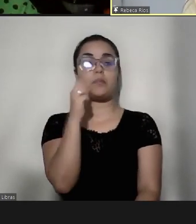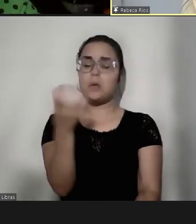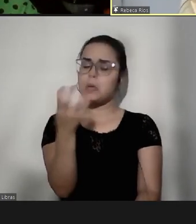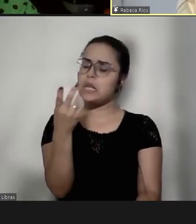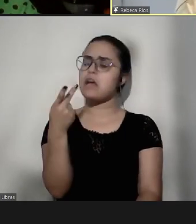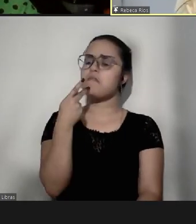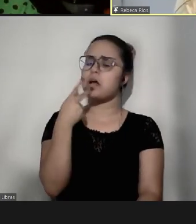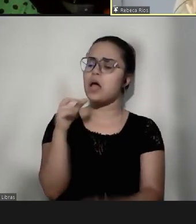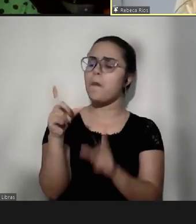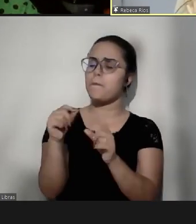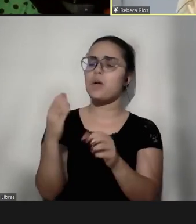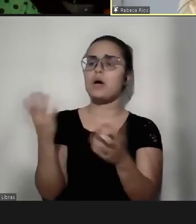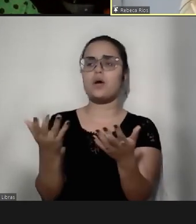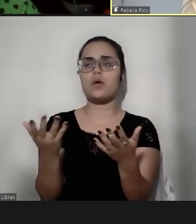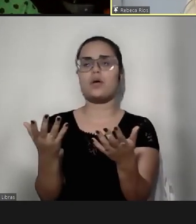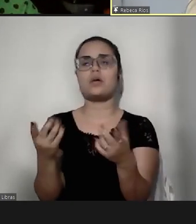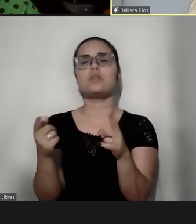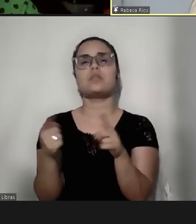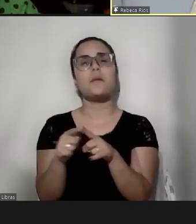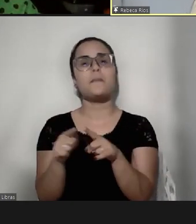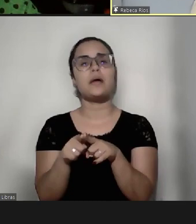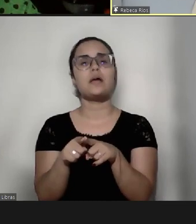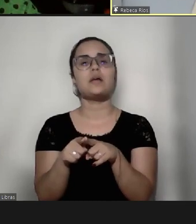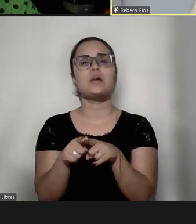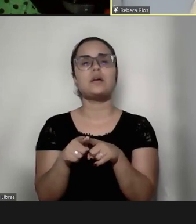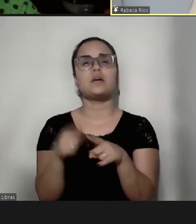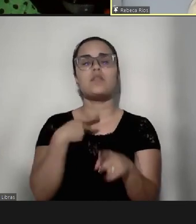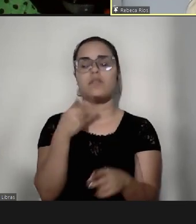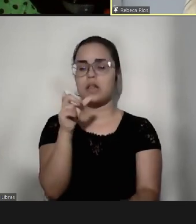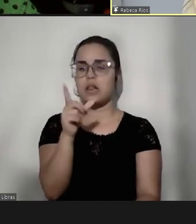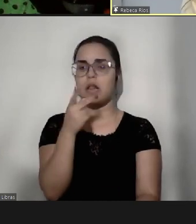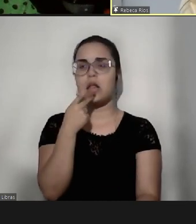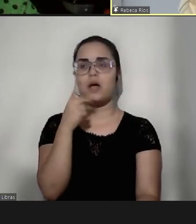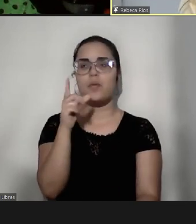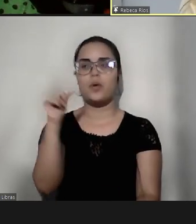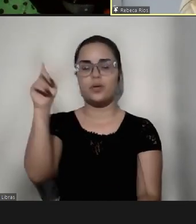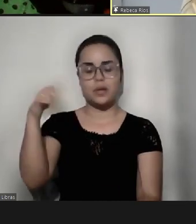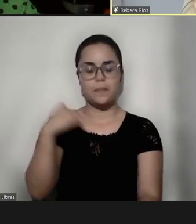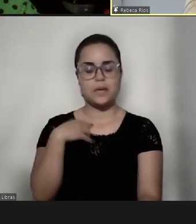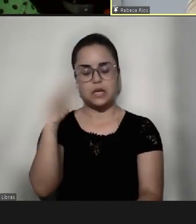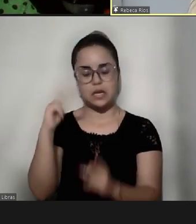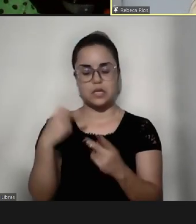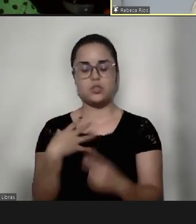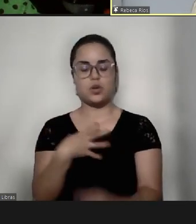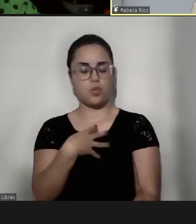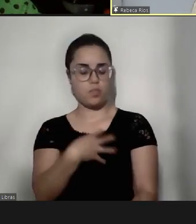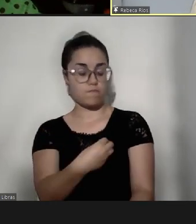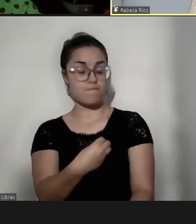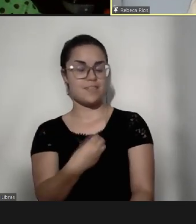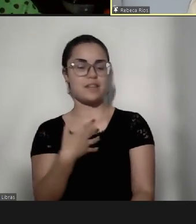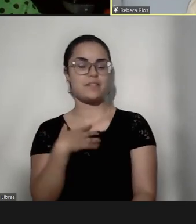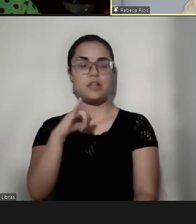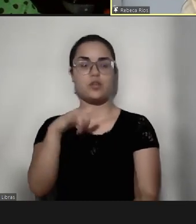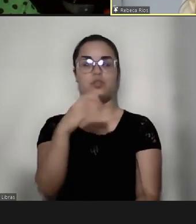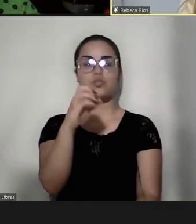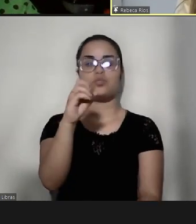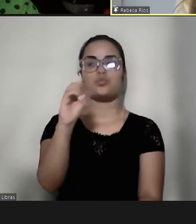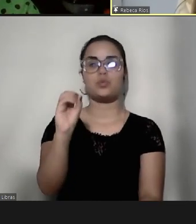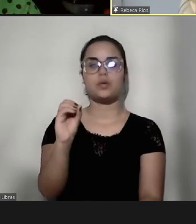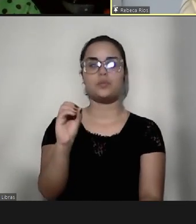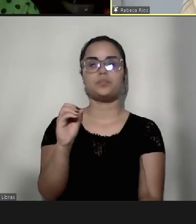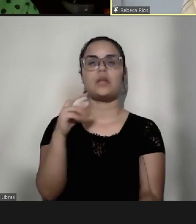um pouquinho agora para falar para vocês sobre a minha história com o meu João, com o meu filho, falar algumas